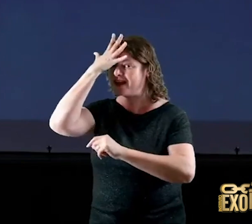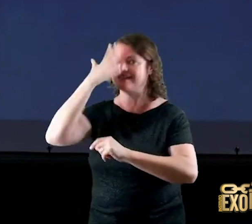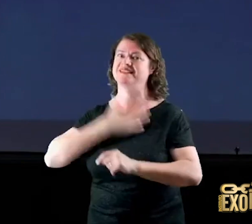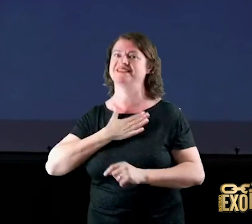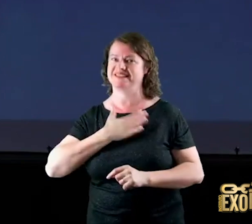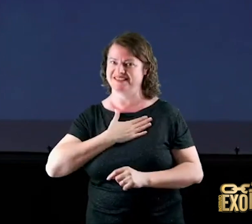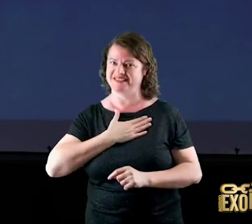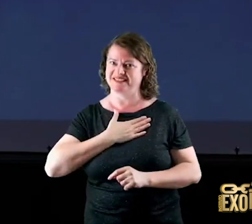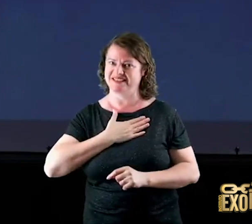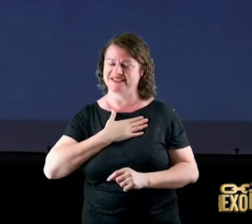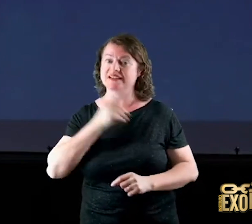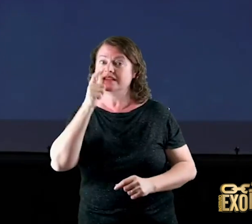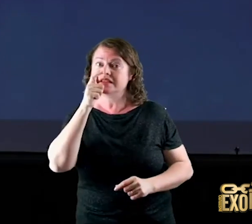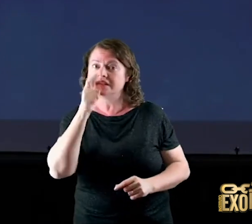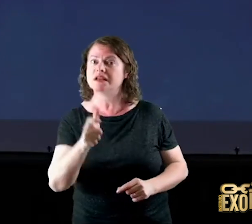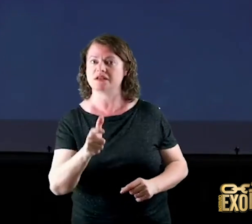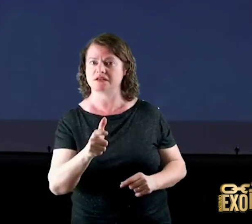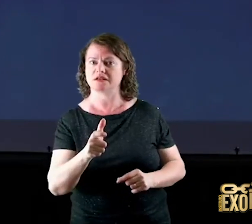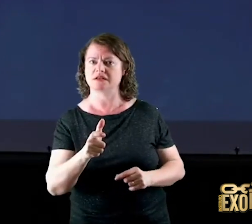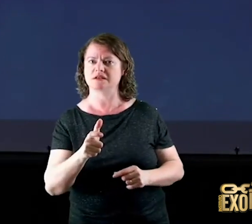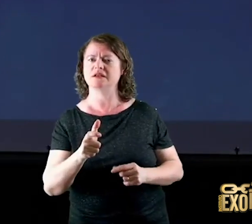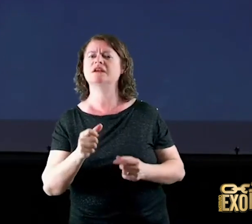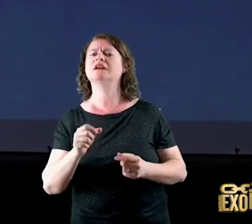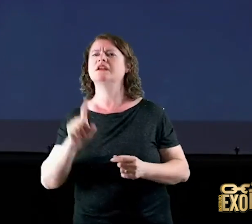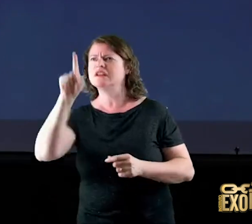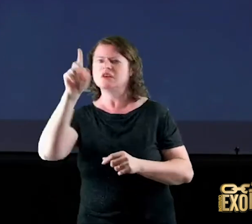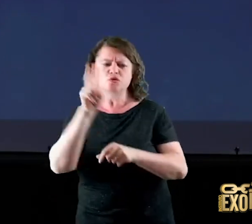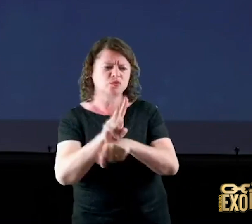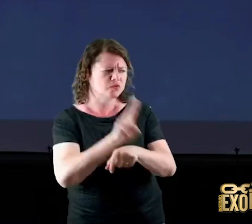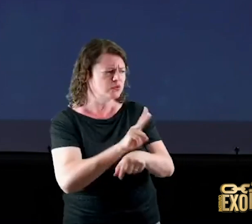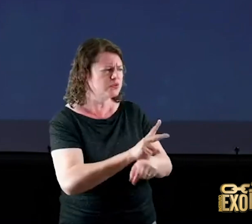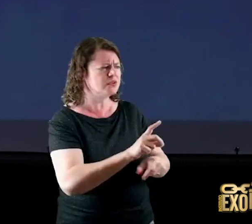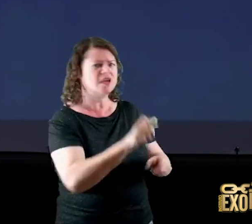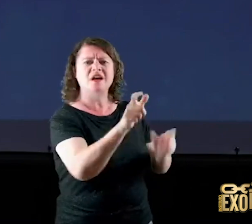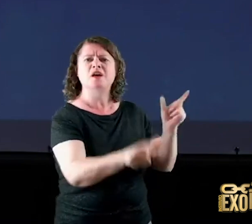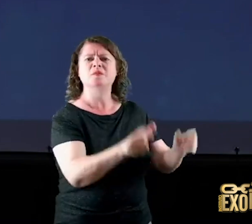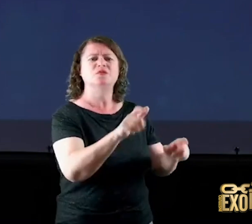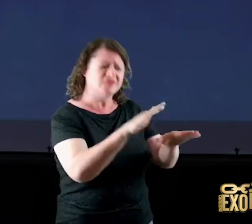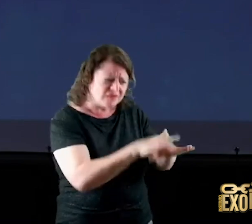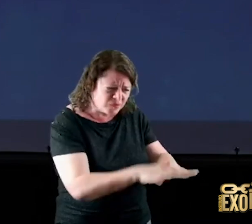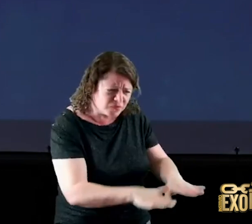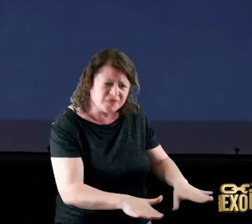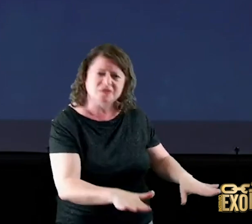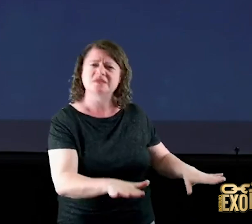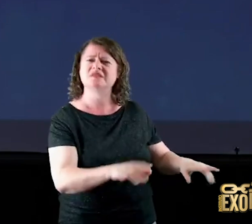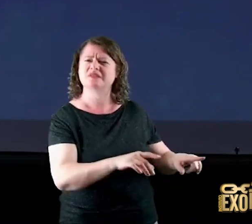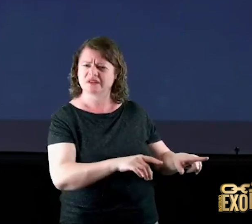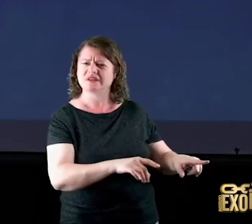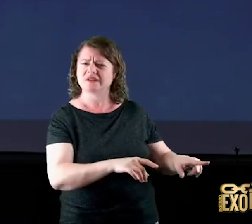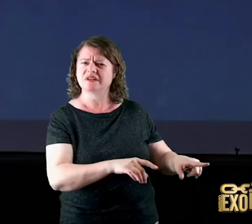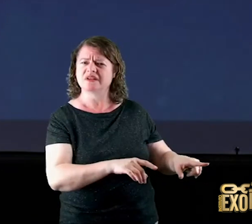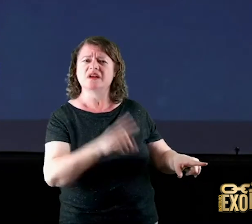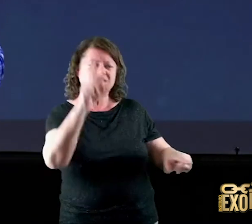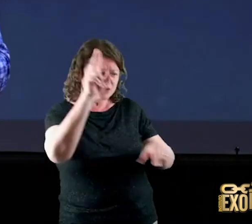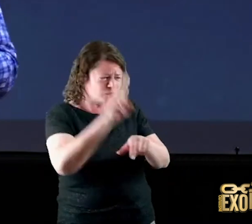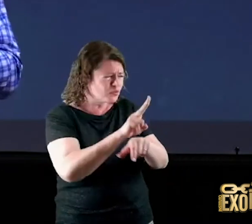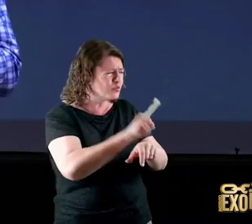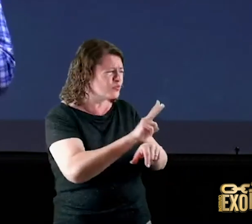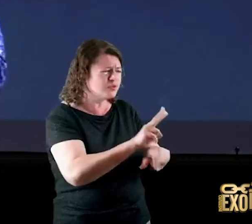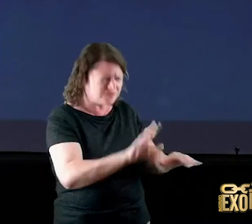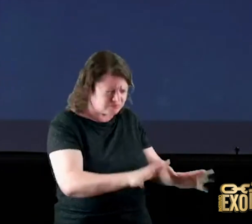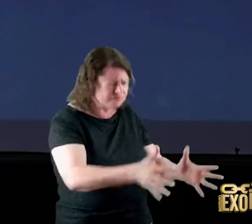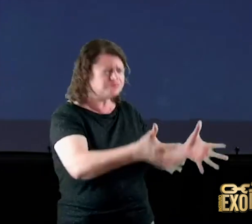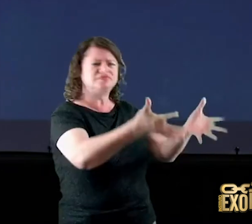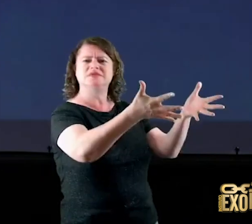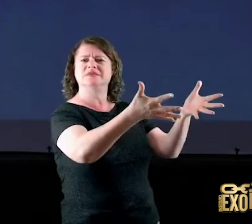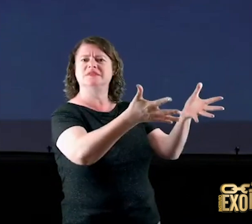como é que Deus cuida dos humilhados como é que Ele exalta os perdidos esse é o Deus que eu sirvo é Deus